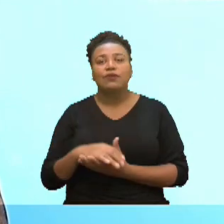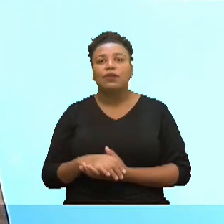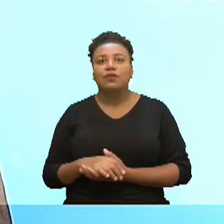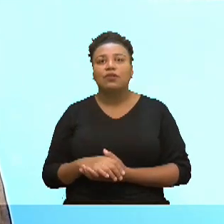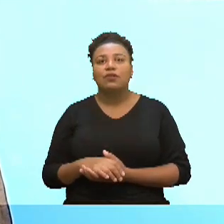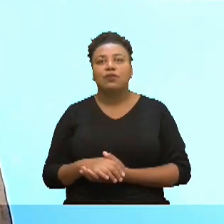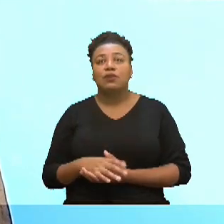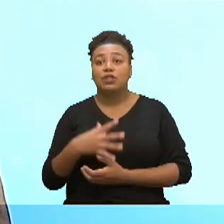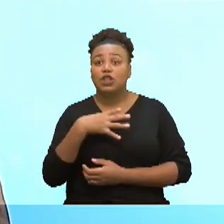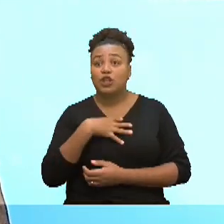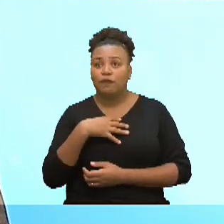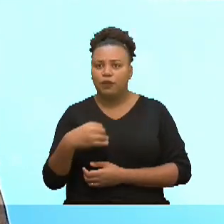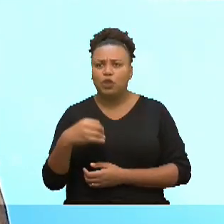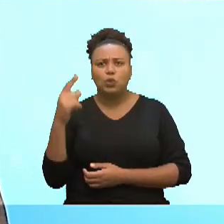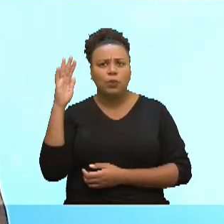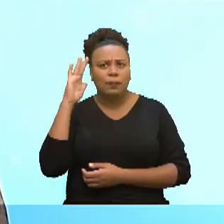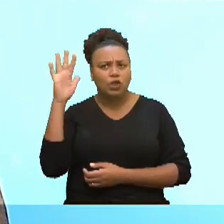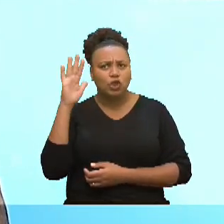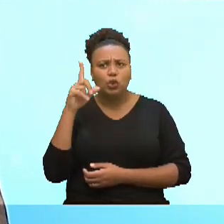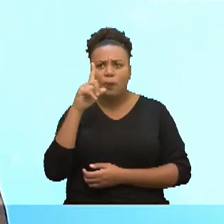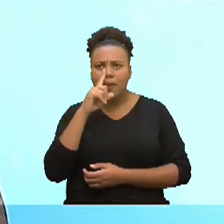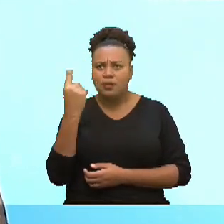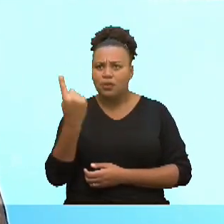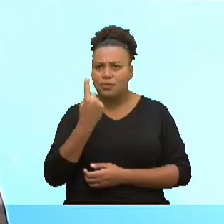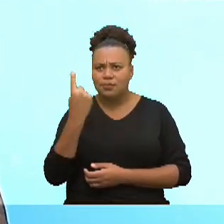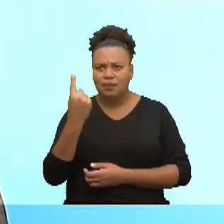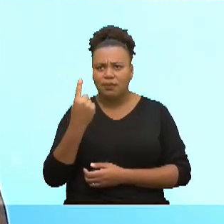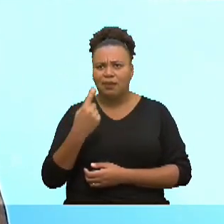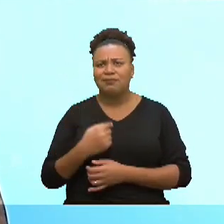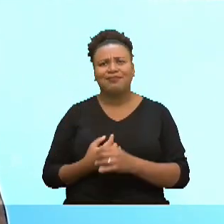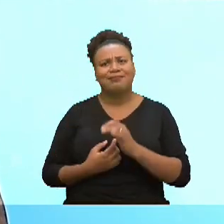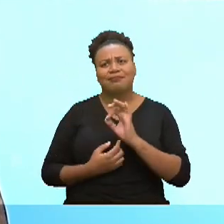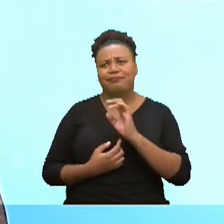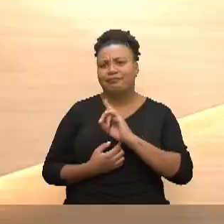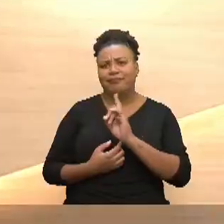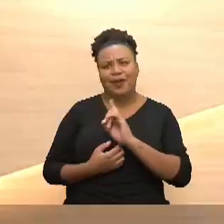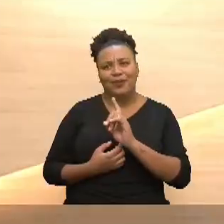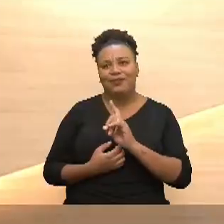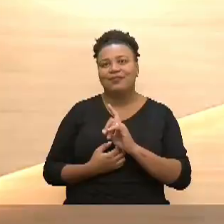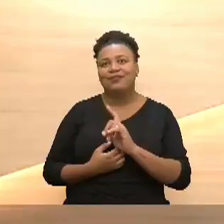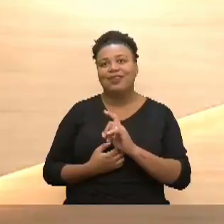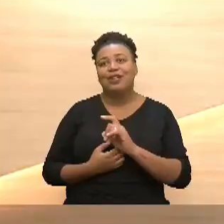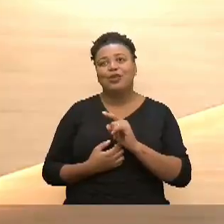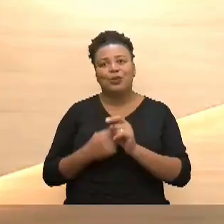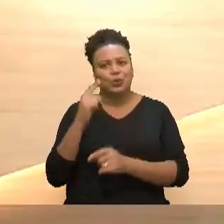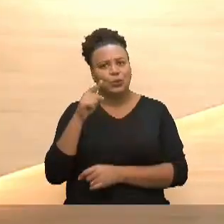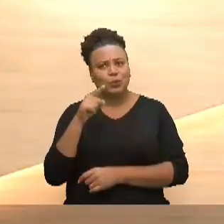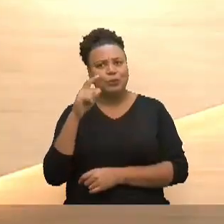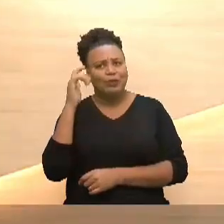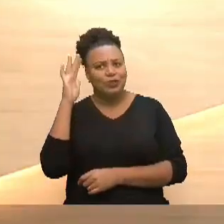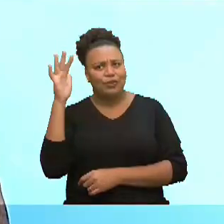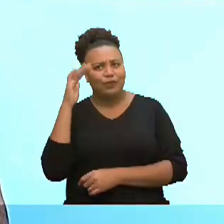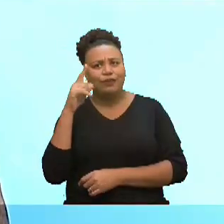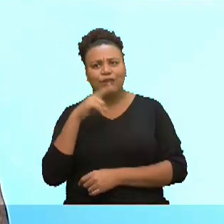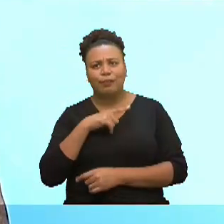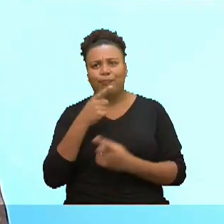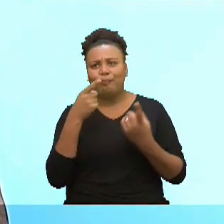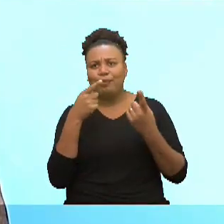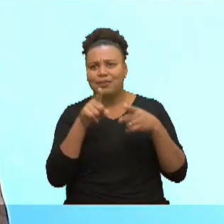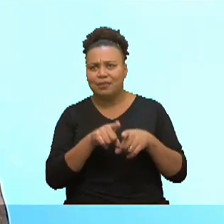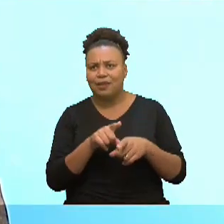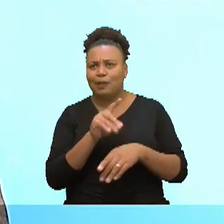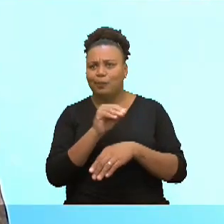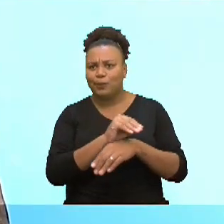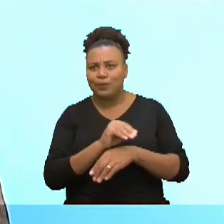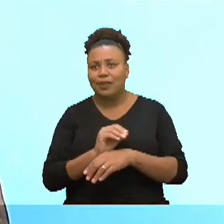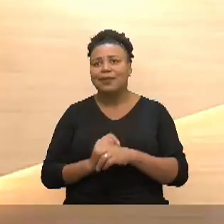os teus filhos tu te imaginava mãe solo não tu imaginava que tu ia ter uma parceria para esse